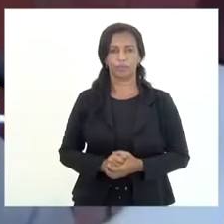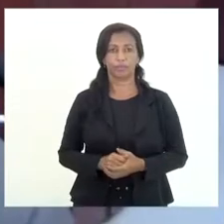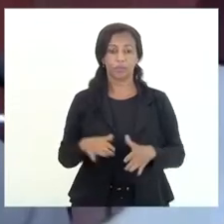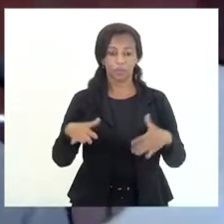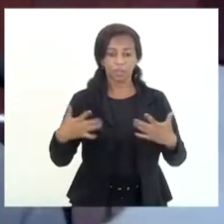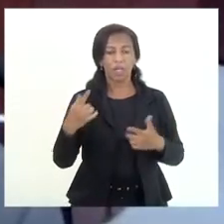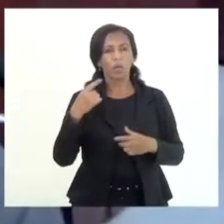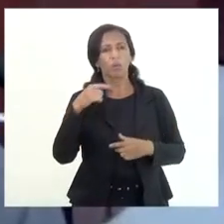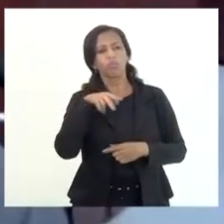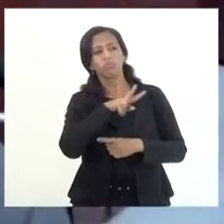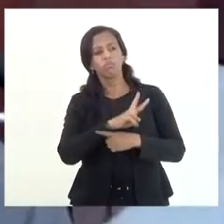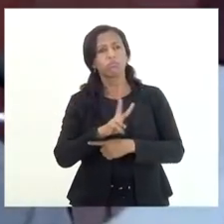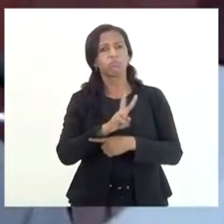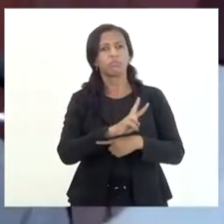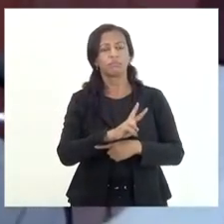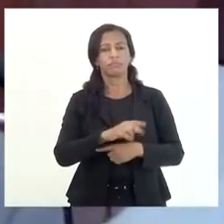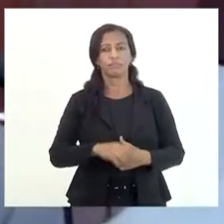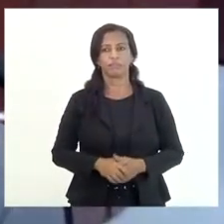que nós observamos